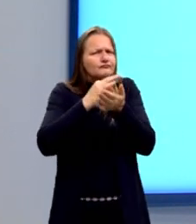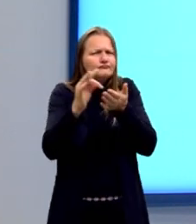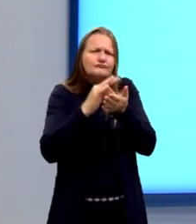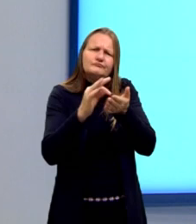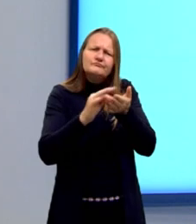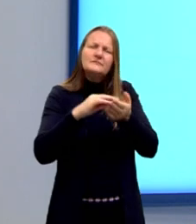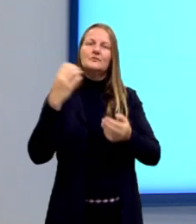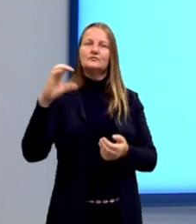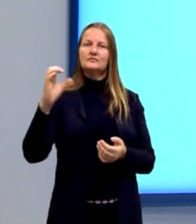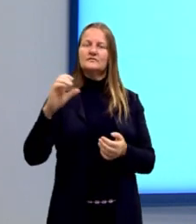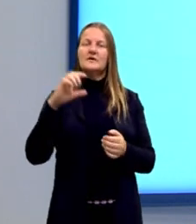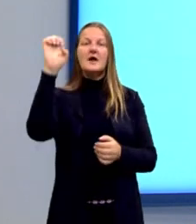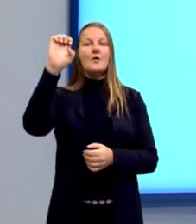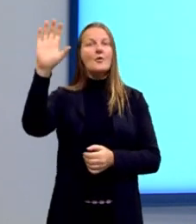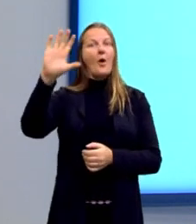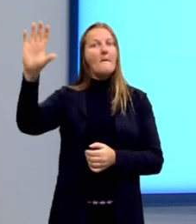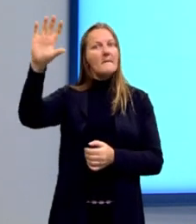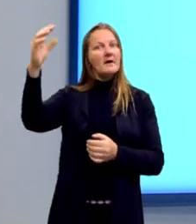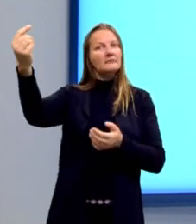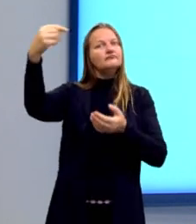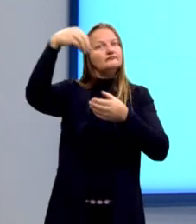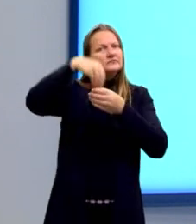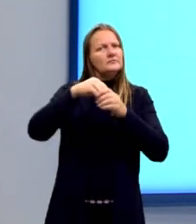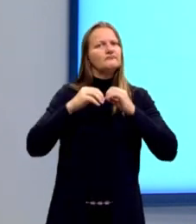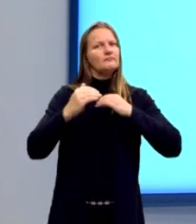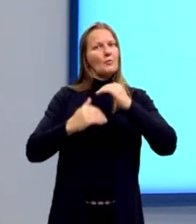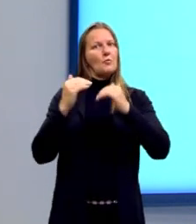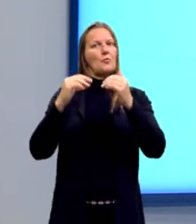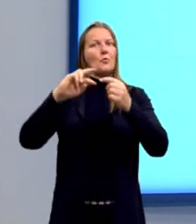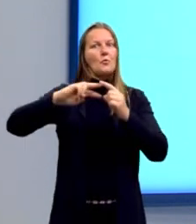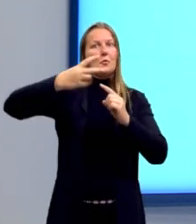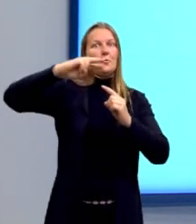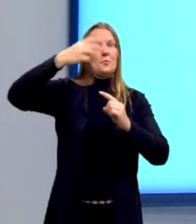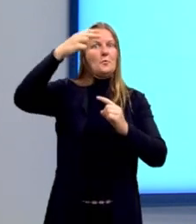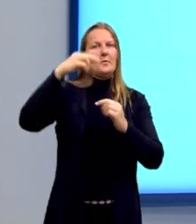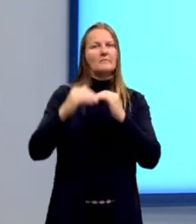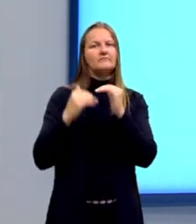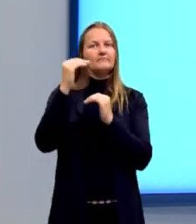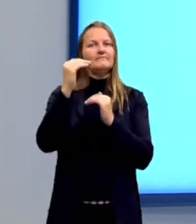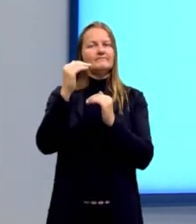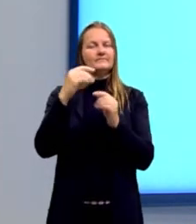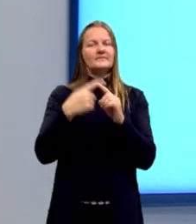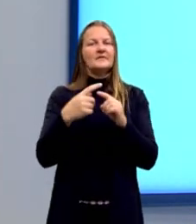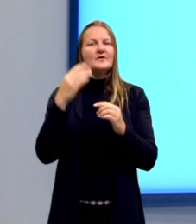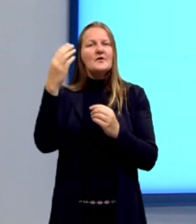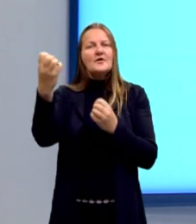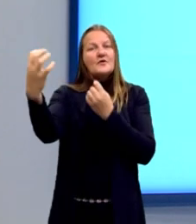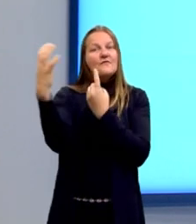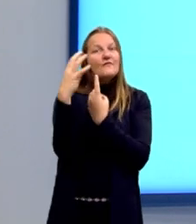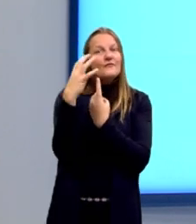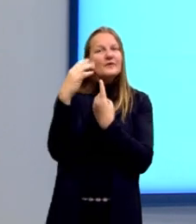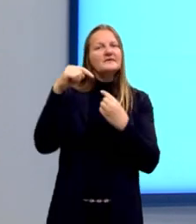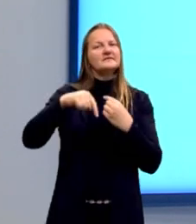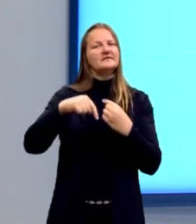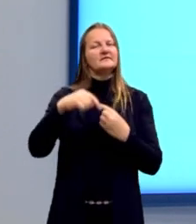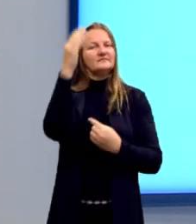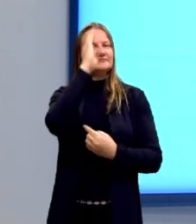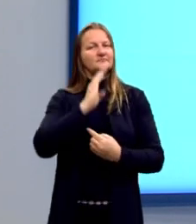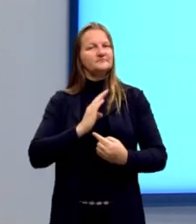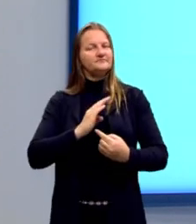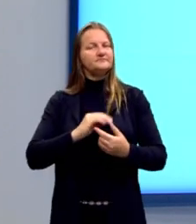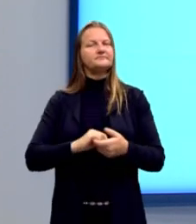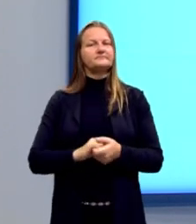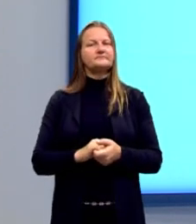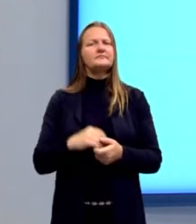Europa. Então, gente tem um avanço das teorias científicas. E isso influi diretamente nas questões